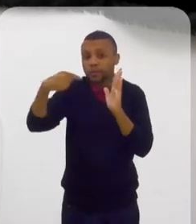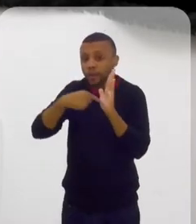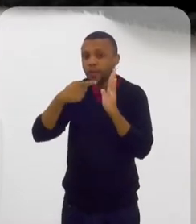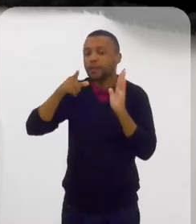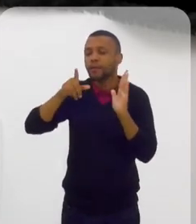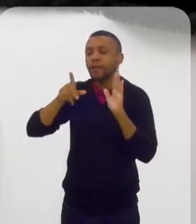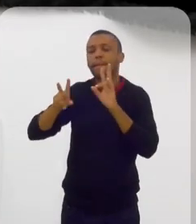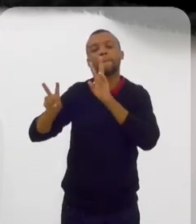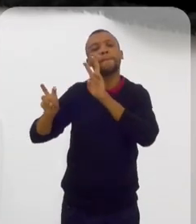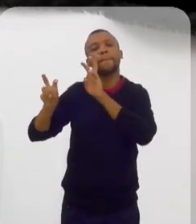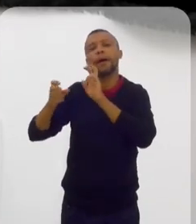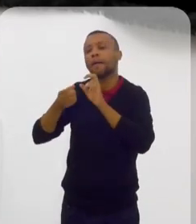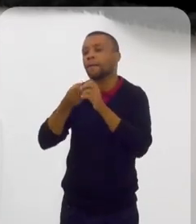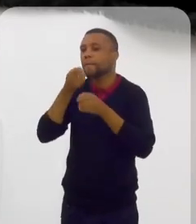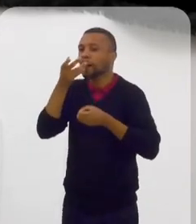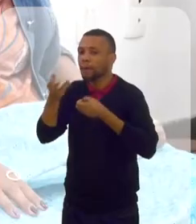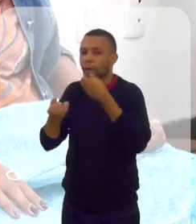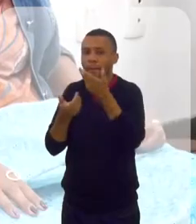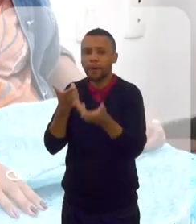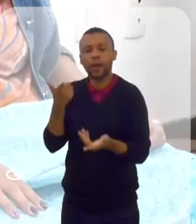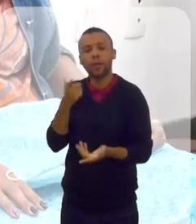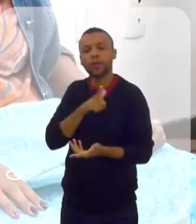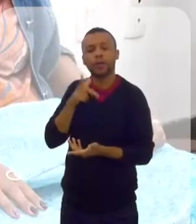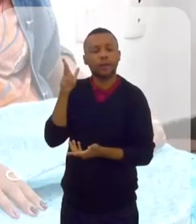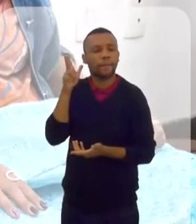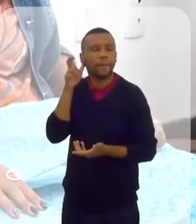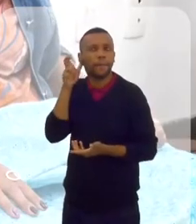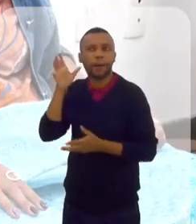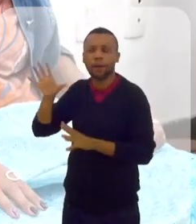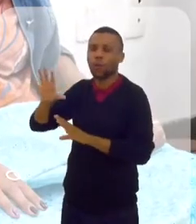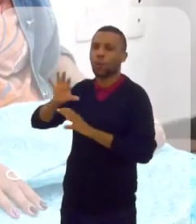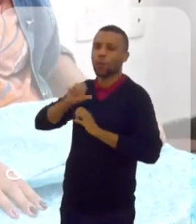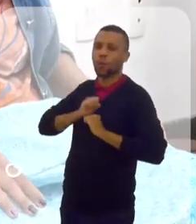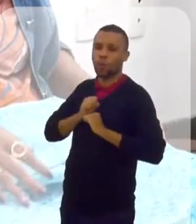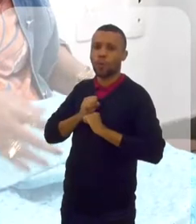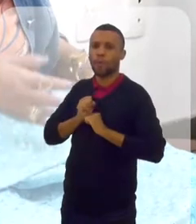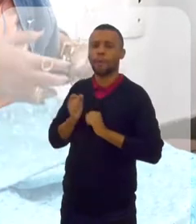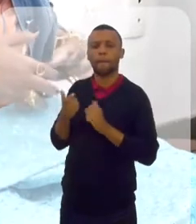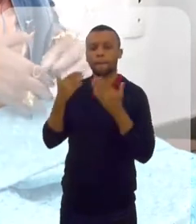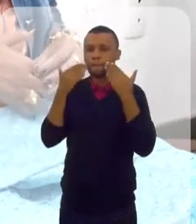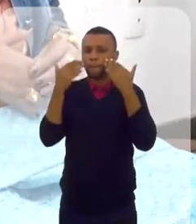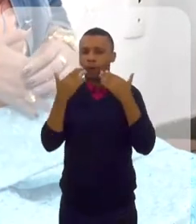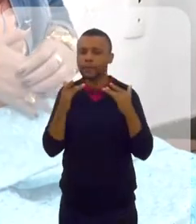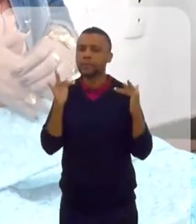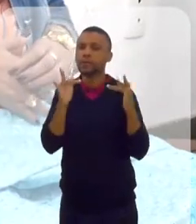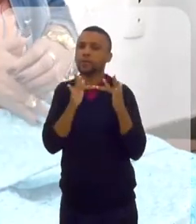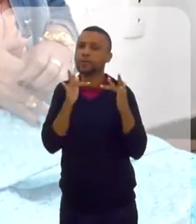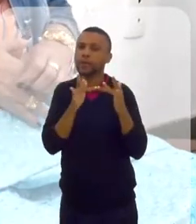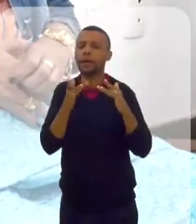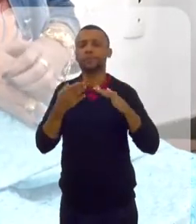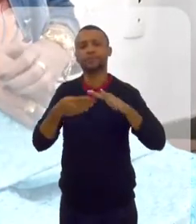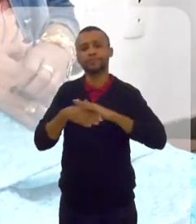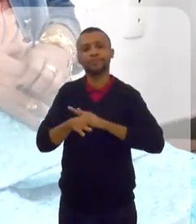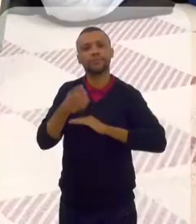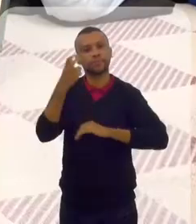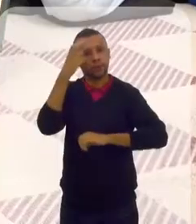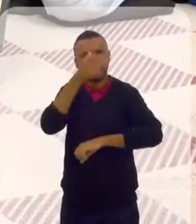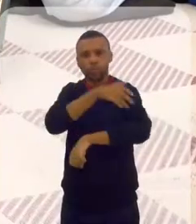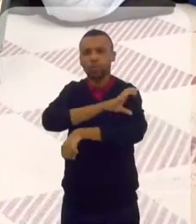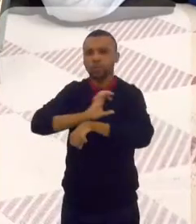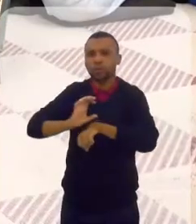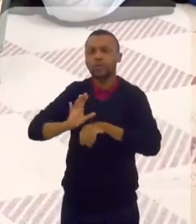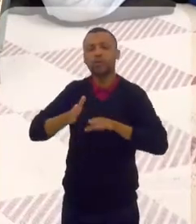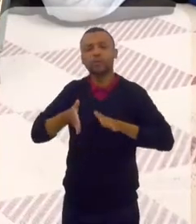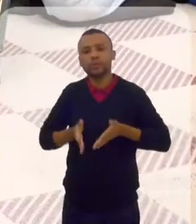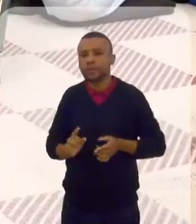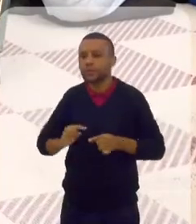de ouvido, né? Uma coisa que mostra que esse contato, né? Ele vai no pós, no nascimento.